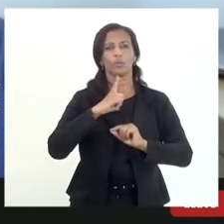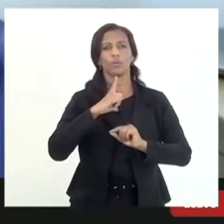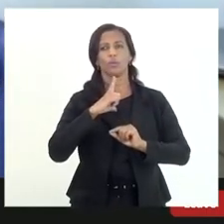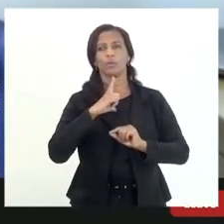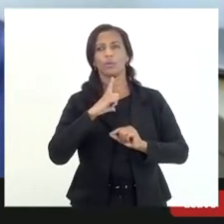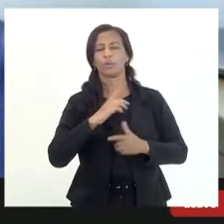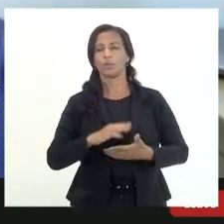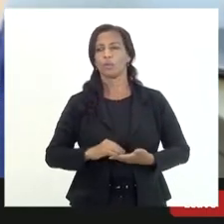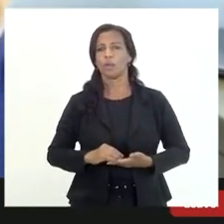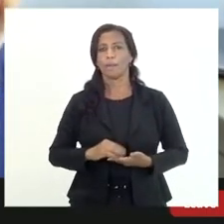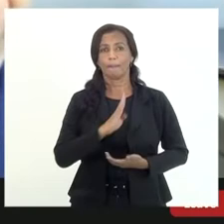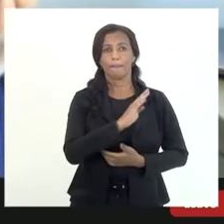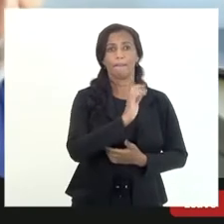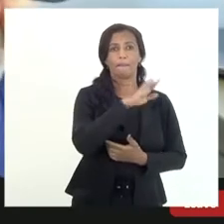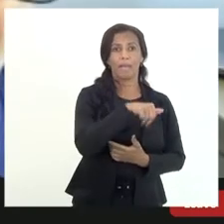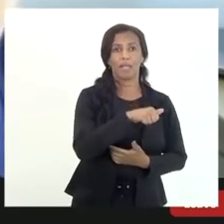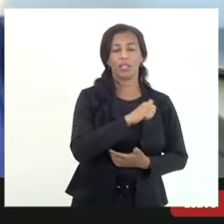consumo